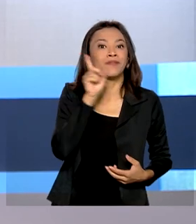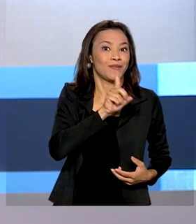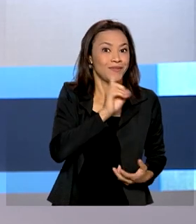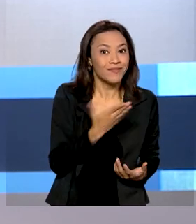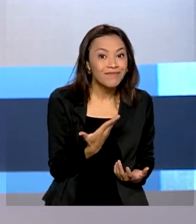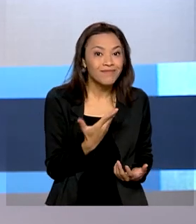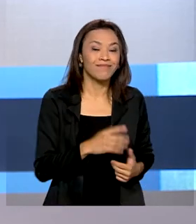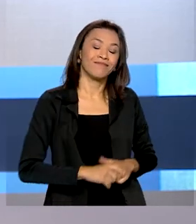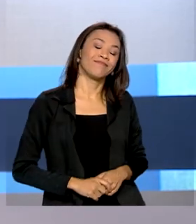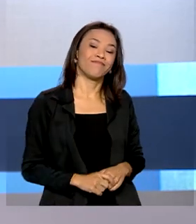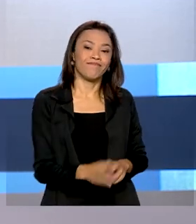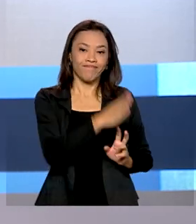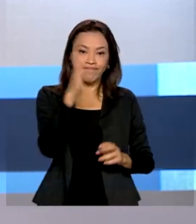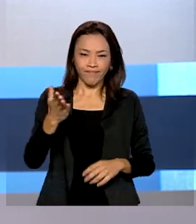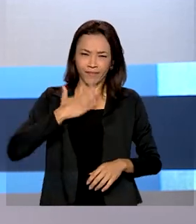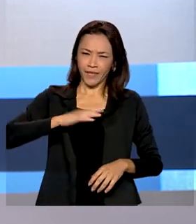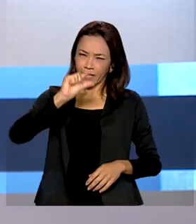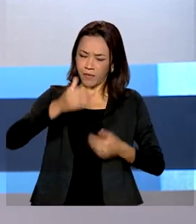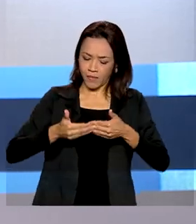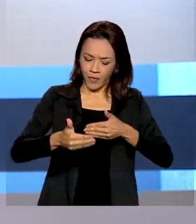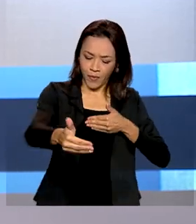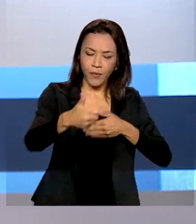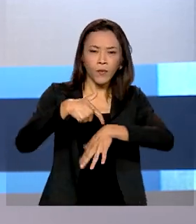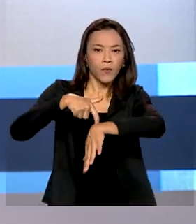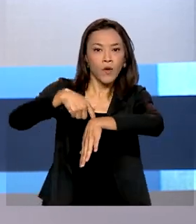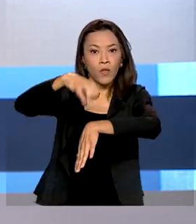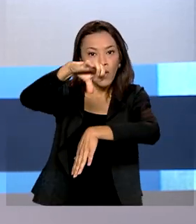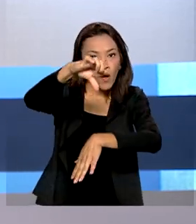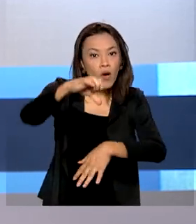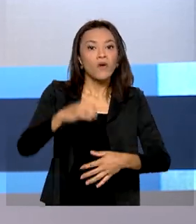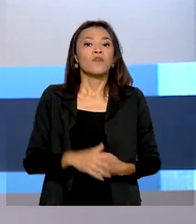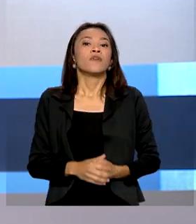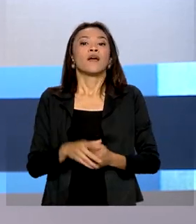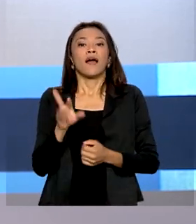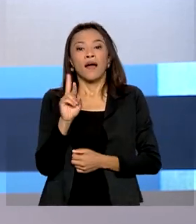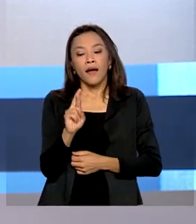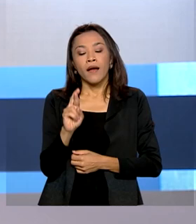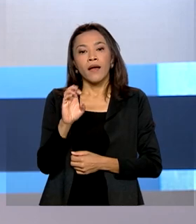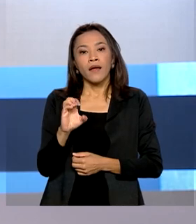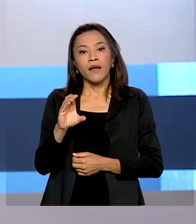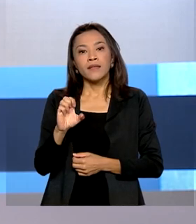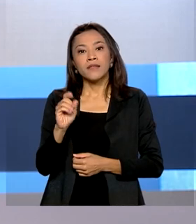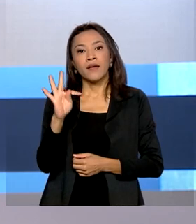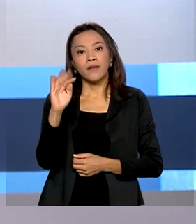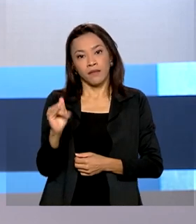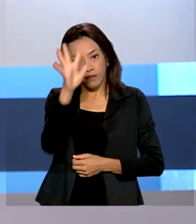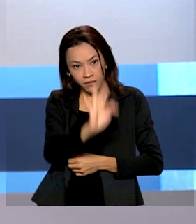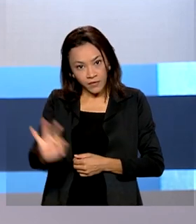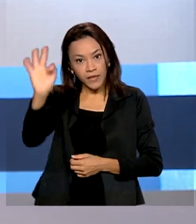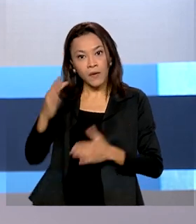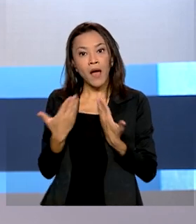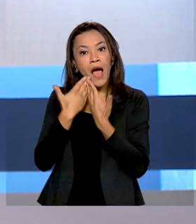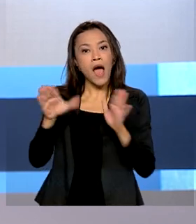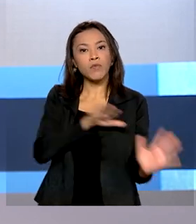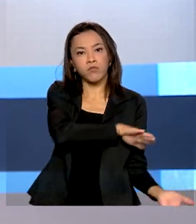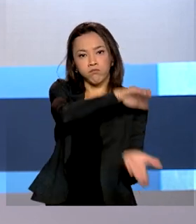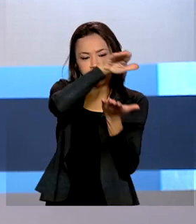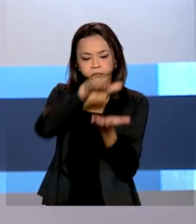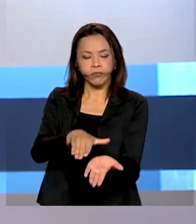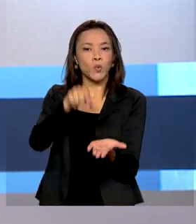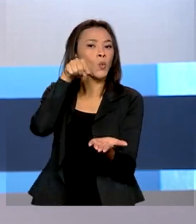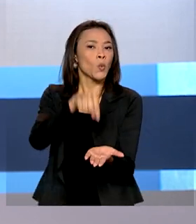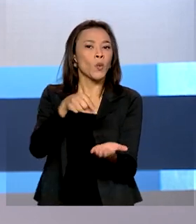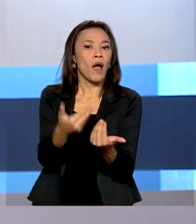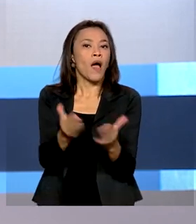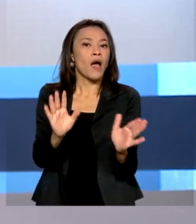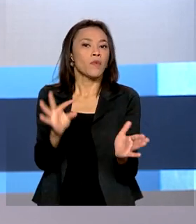Daqui a pouco, a partir das 9 horas, a Receita Federal abre consulta ao lote residual da restituição do Imposto de Renda à